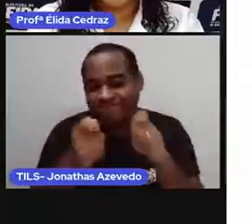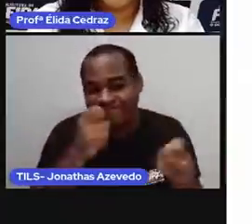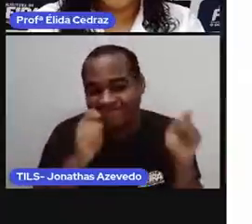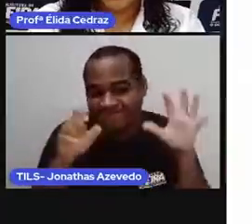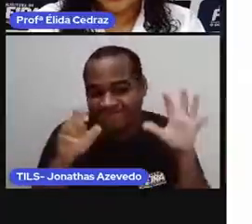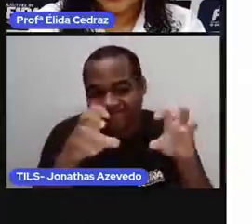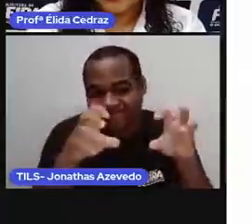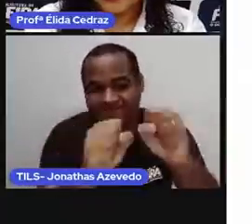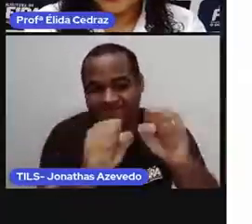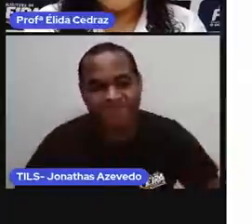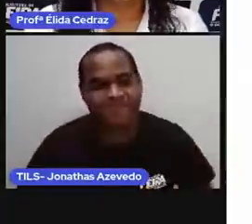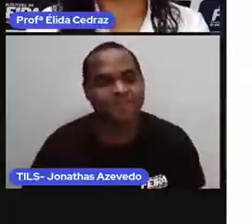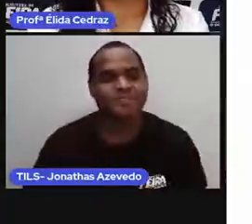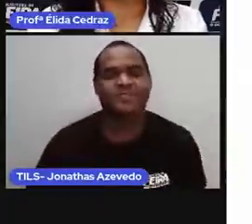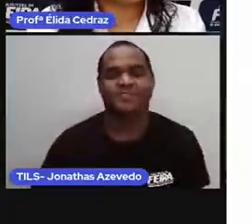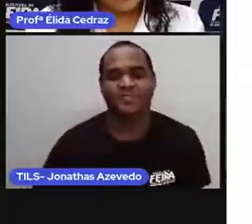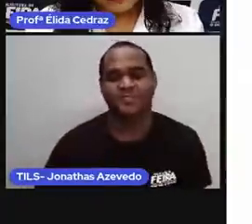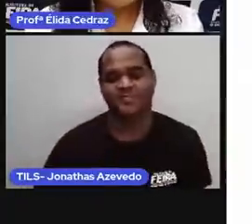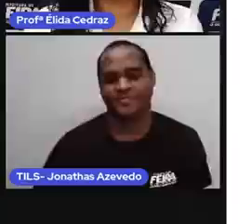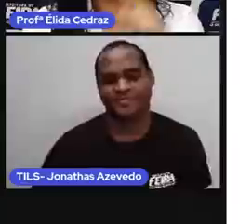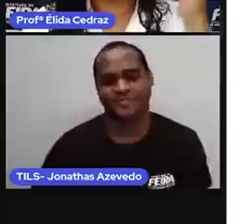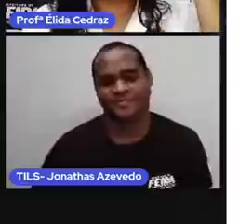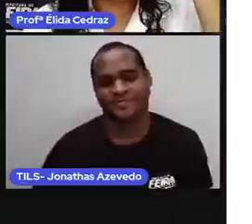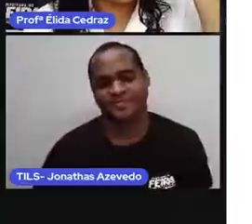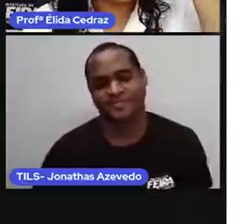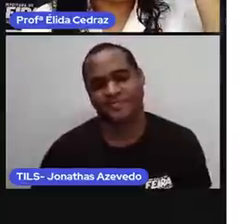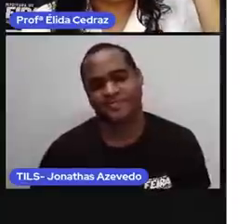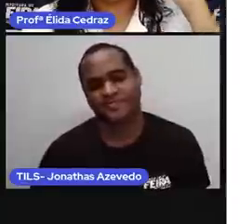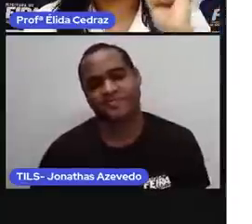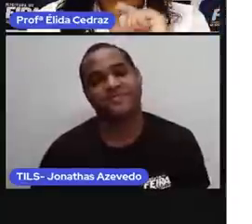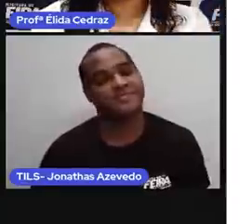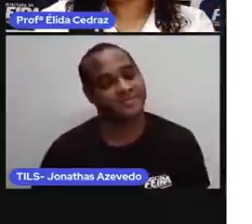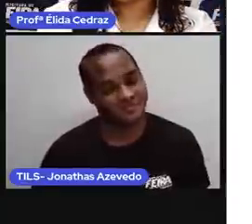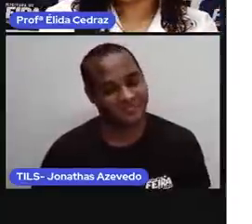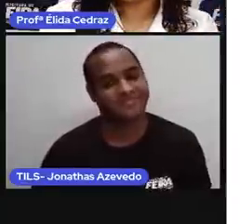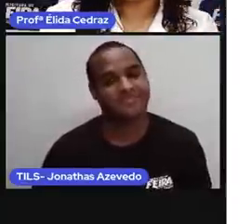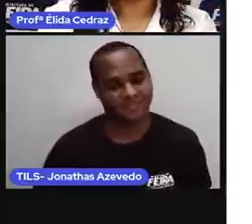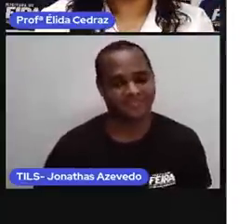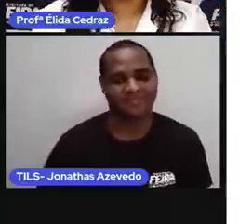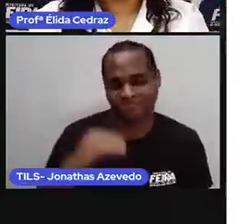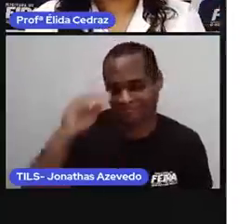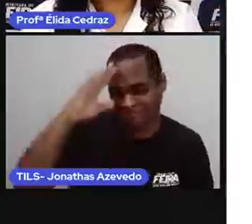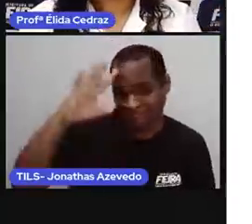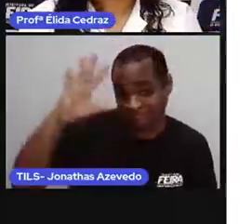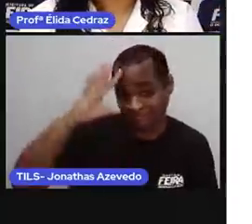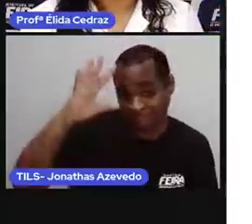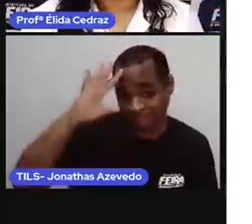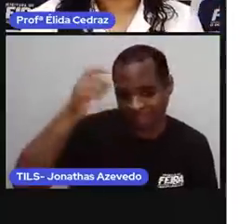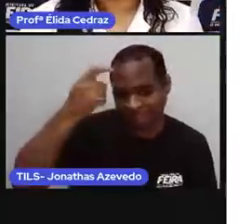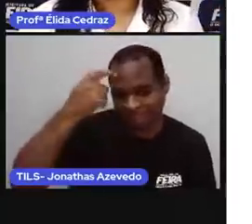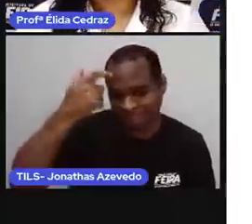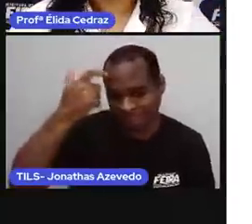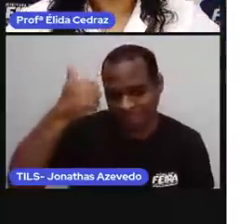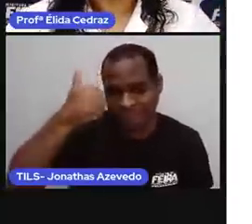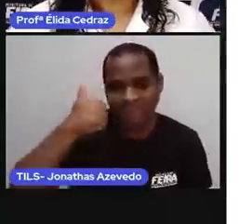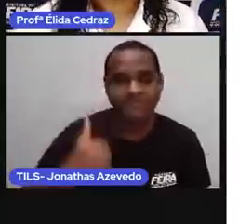de apertar, ó. Vamos continuar usando a nossa cuca. Olha só.